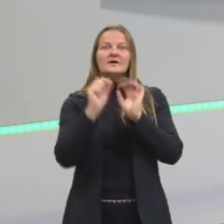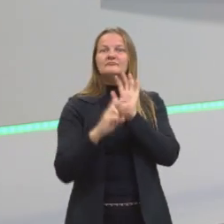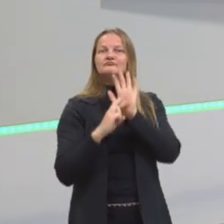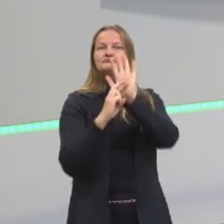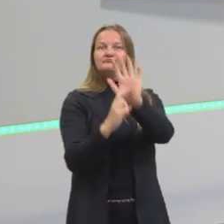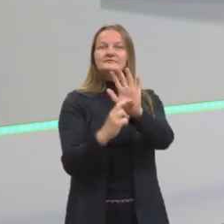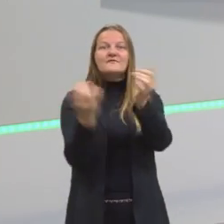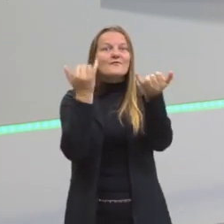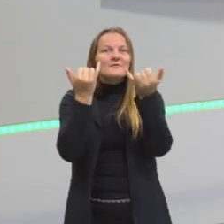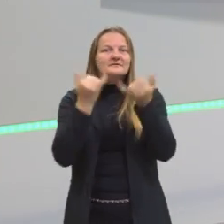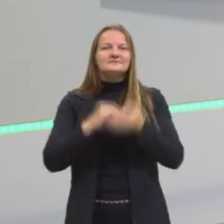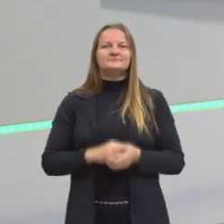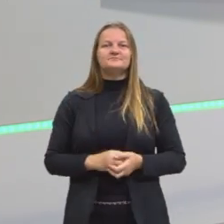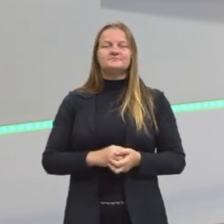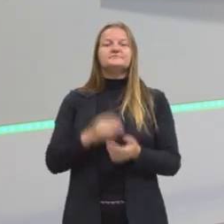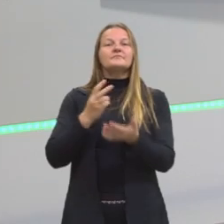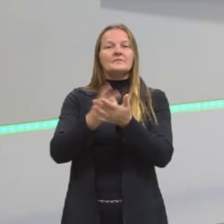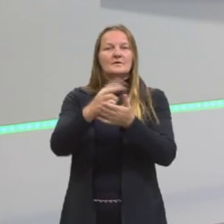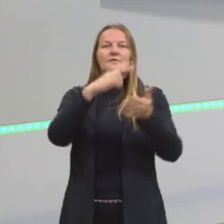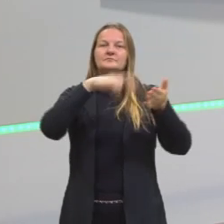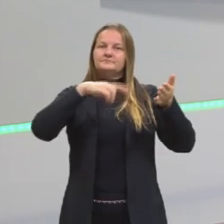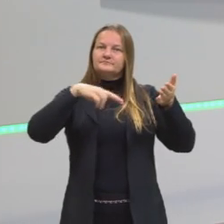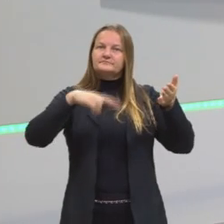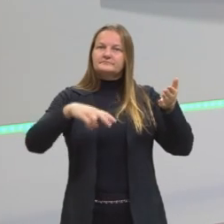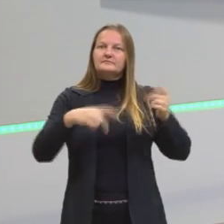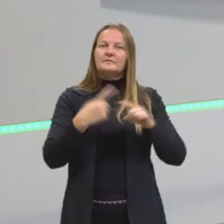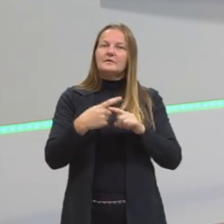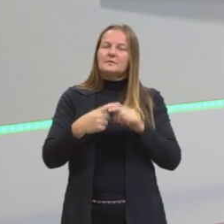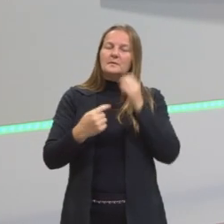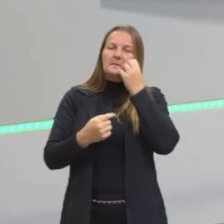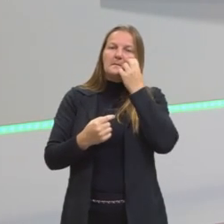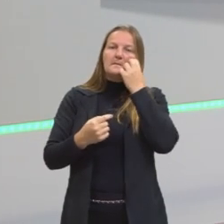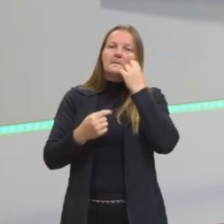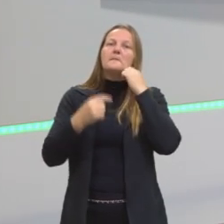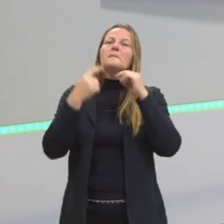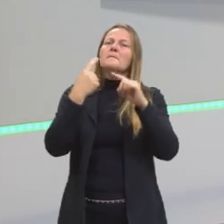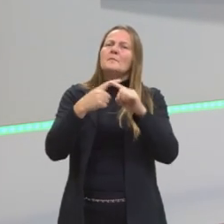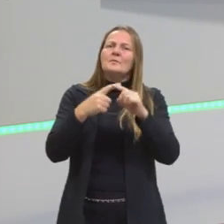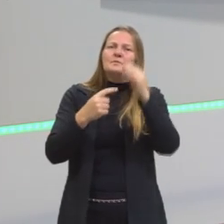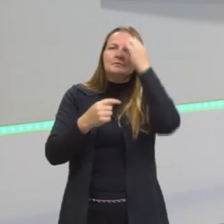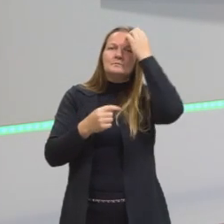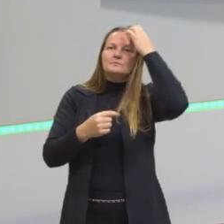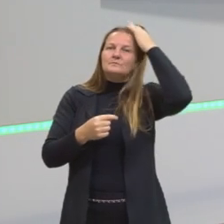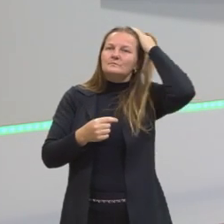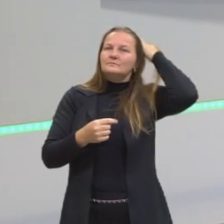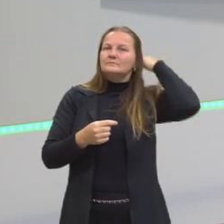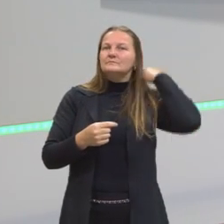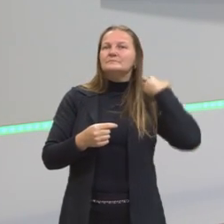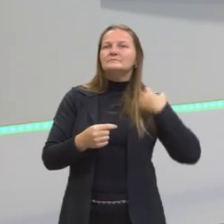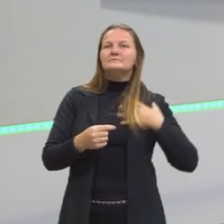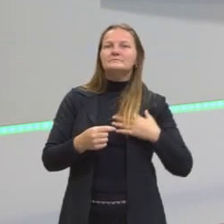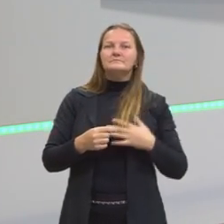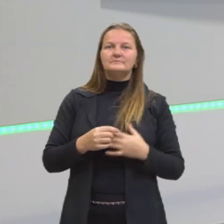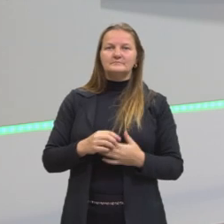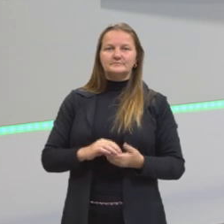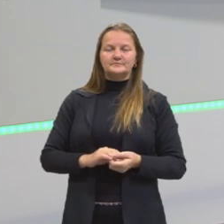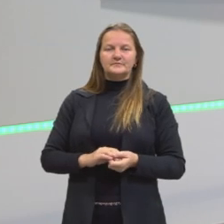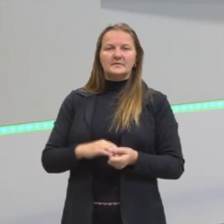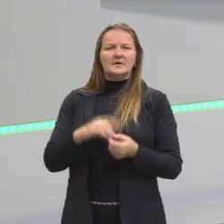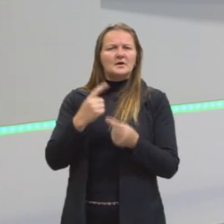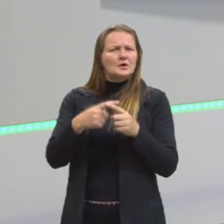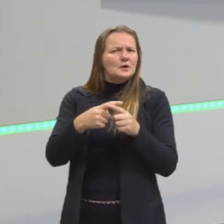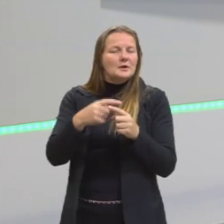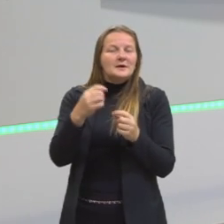Continuando a leitura aqui do material. Por esse motivo, interpretar corretamente os gráficos disponibilizados